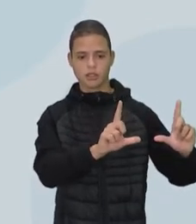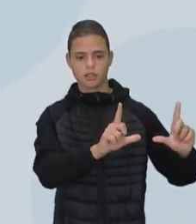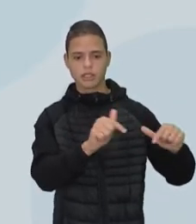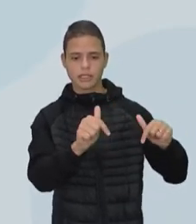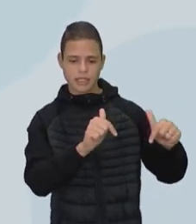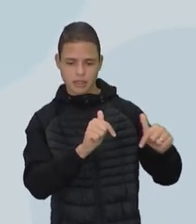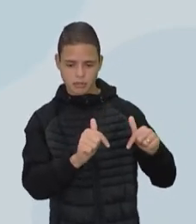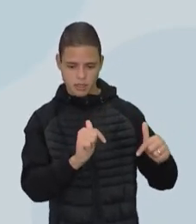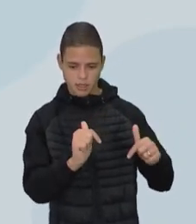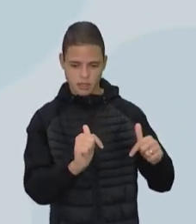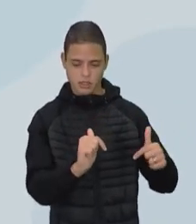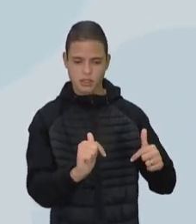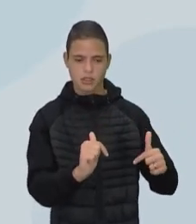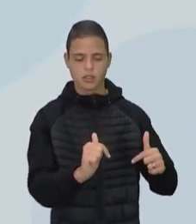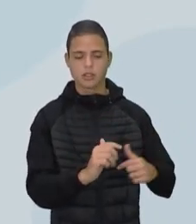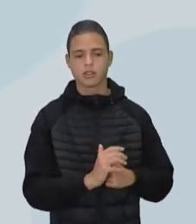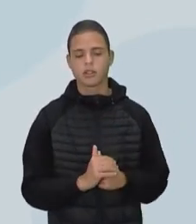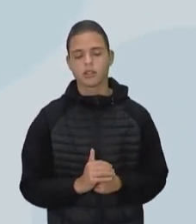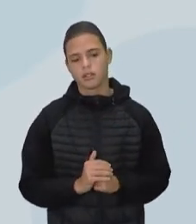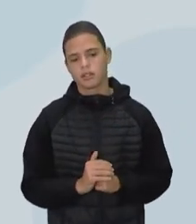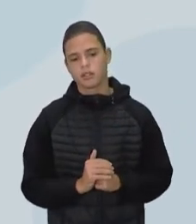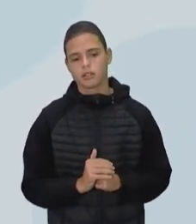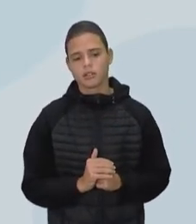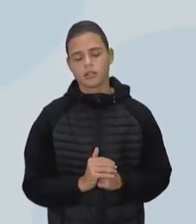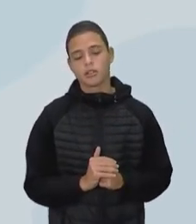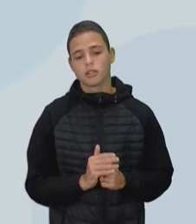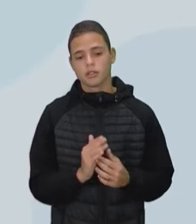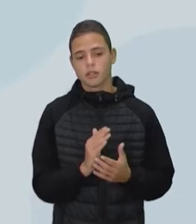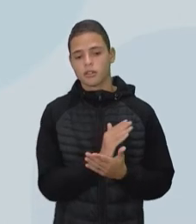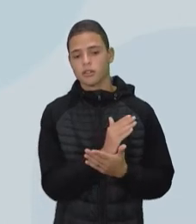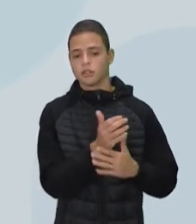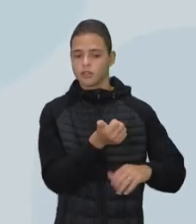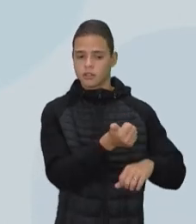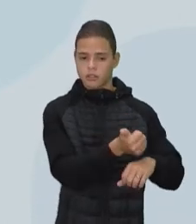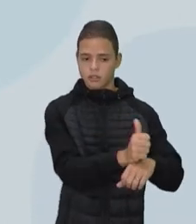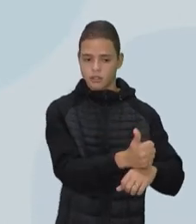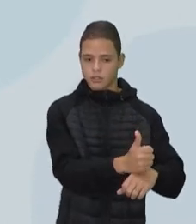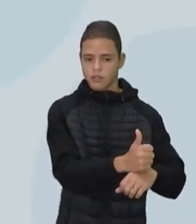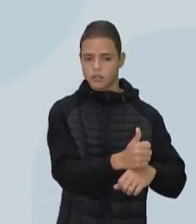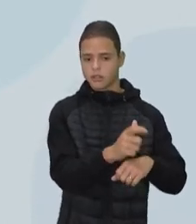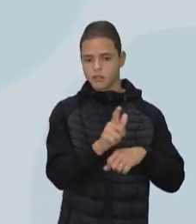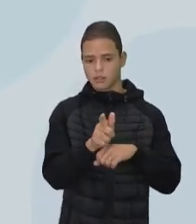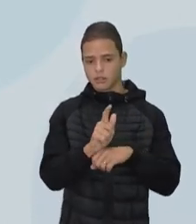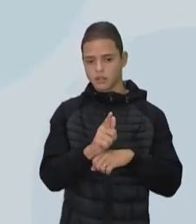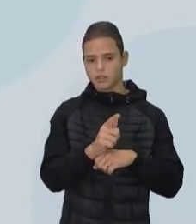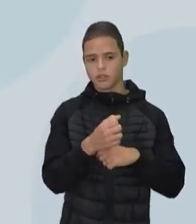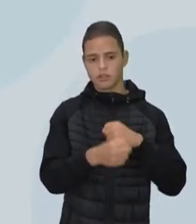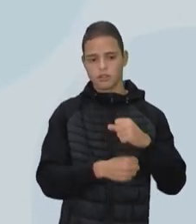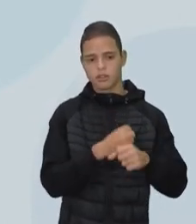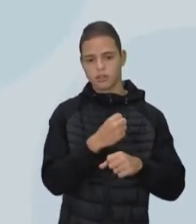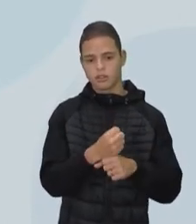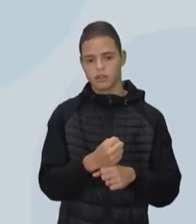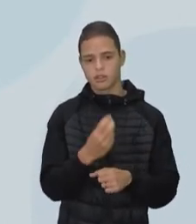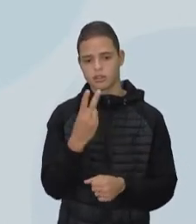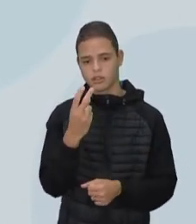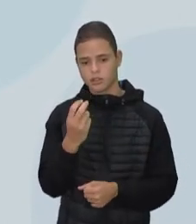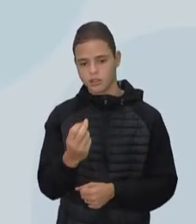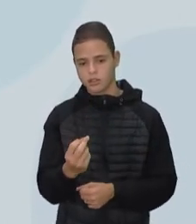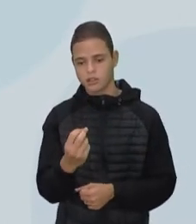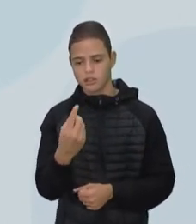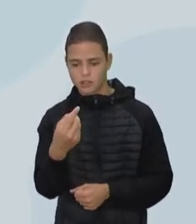trabalho. Então, os cargos gerenciais, no ano de 2018, 68